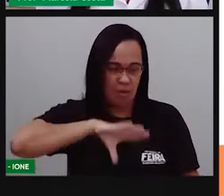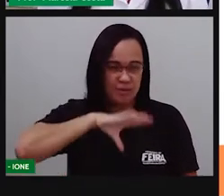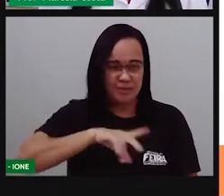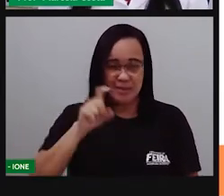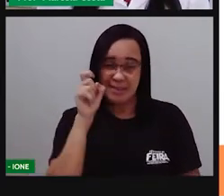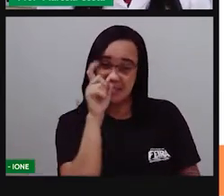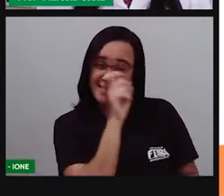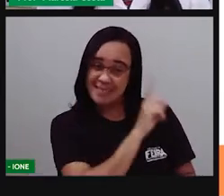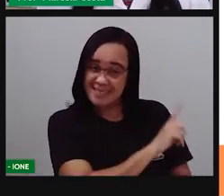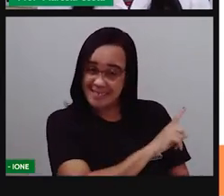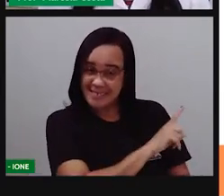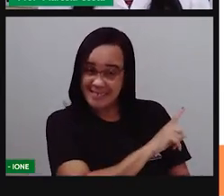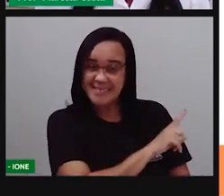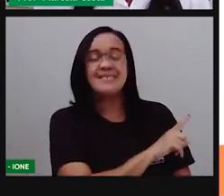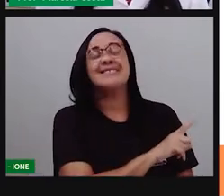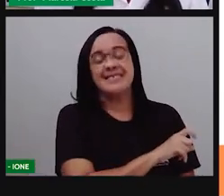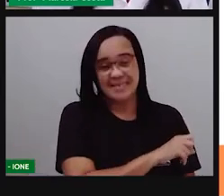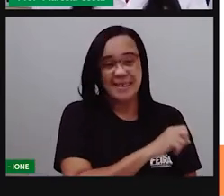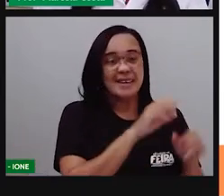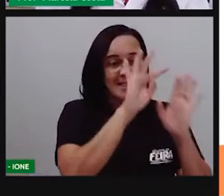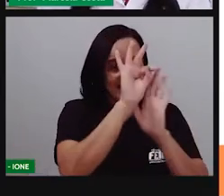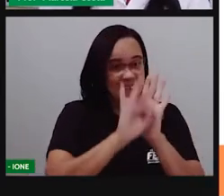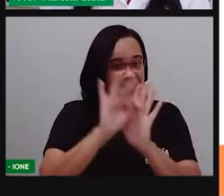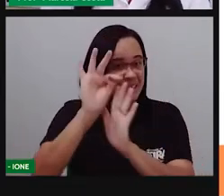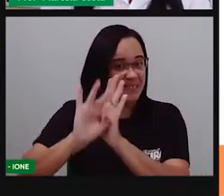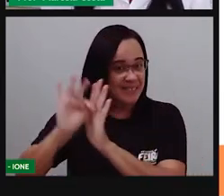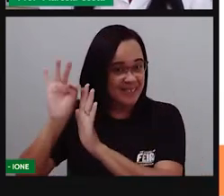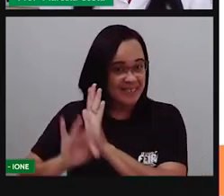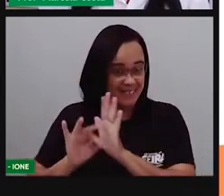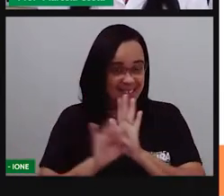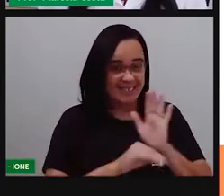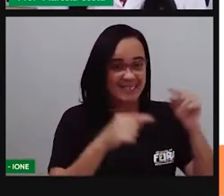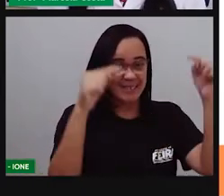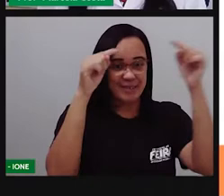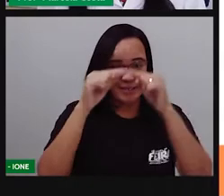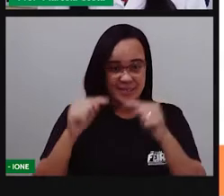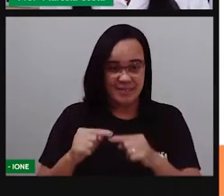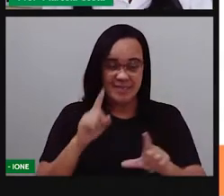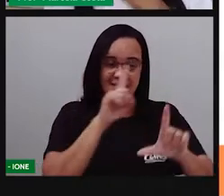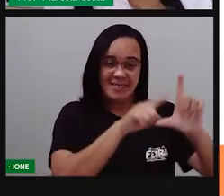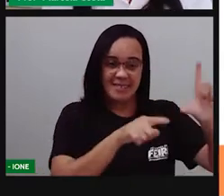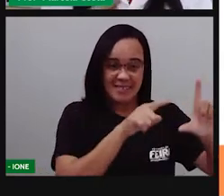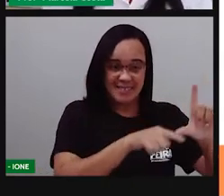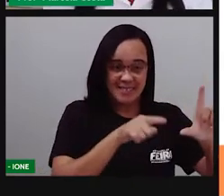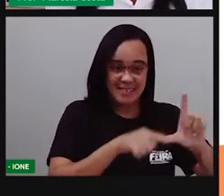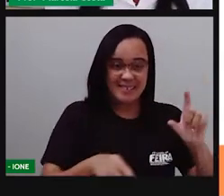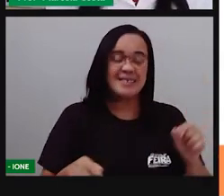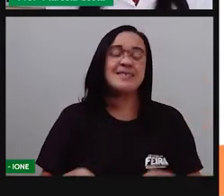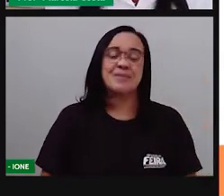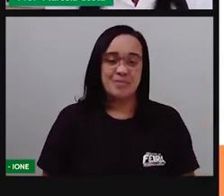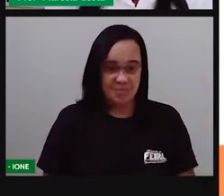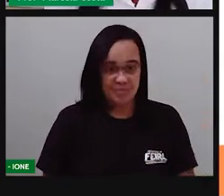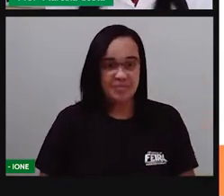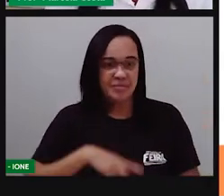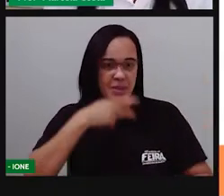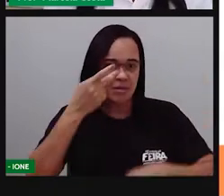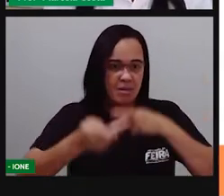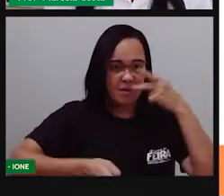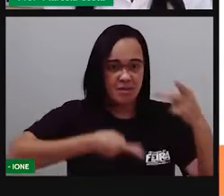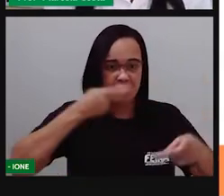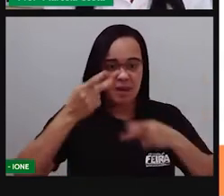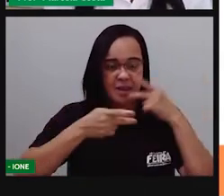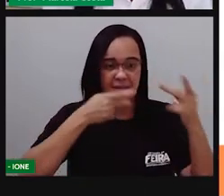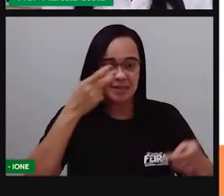os textos que trazem combinação de letras com som parecido. E quando a gente vai recitando ali